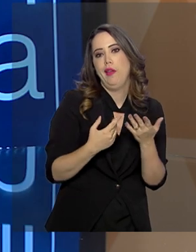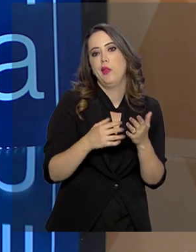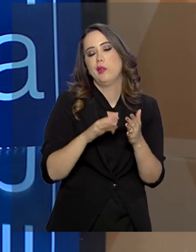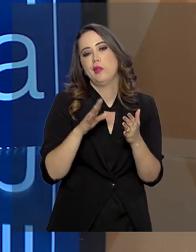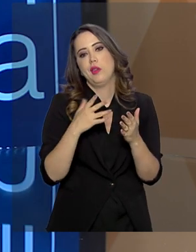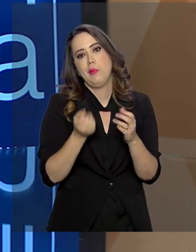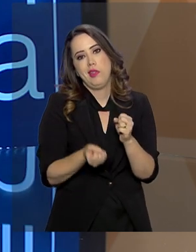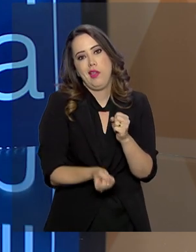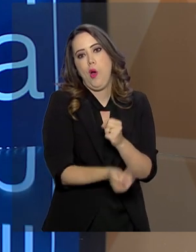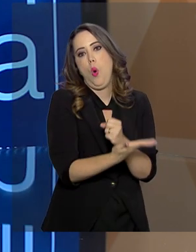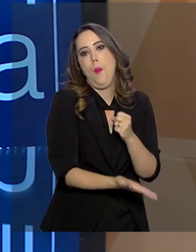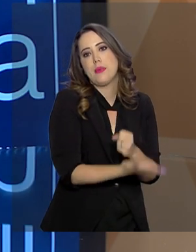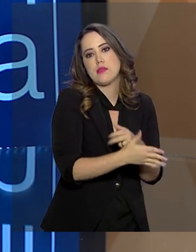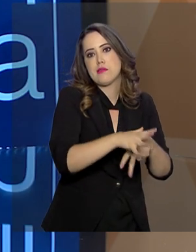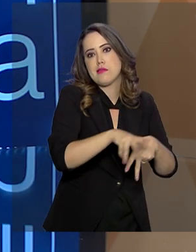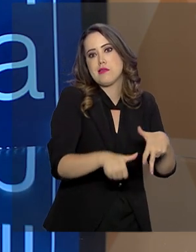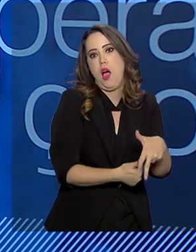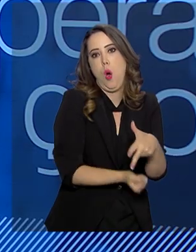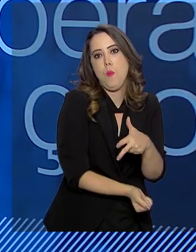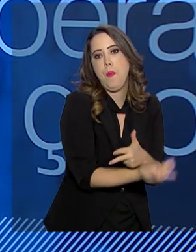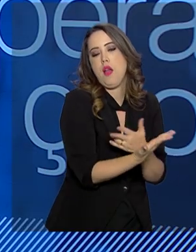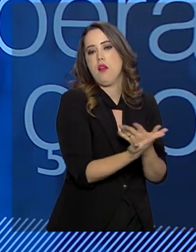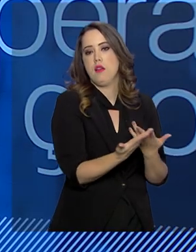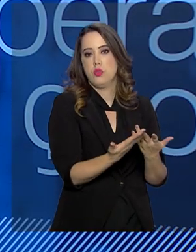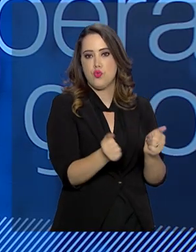É um crime que tem uma capacidade